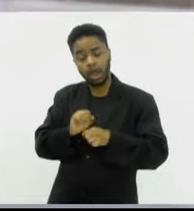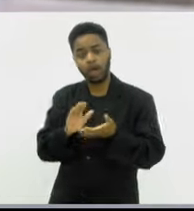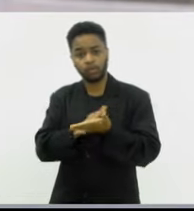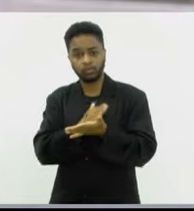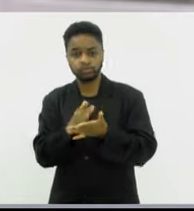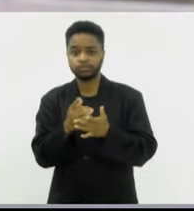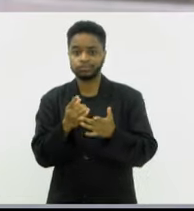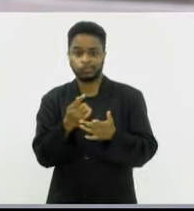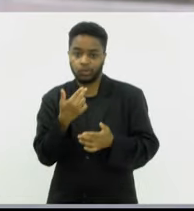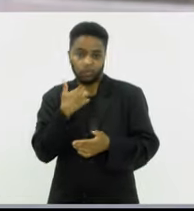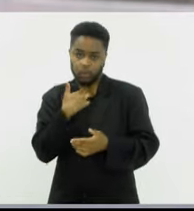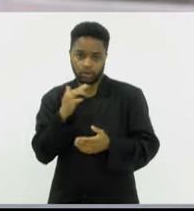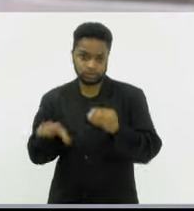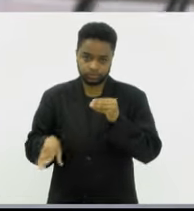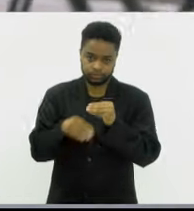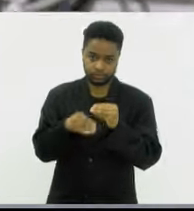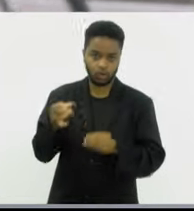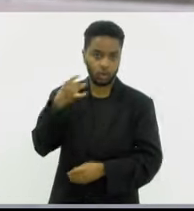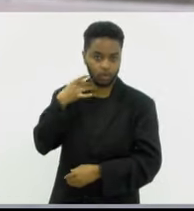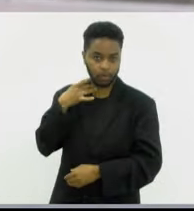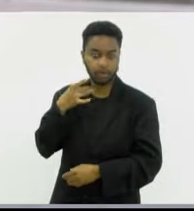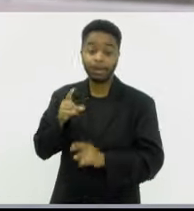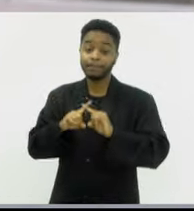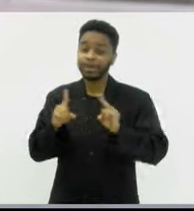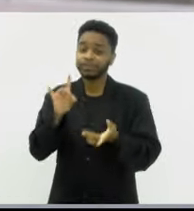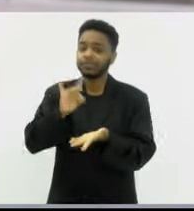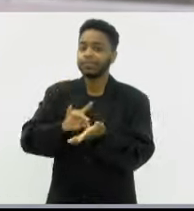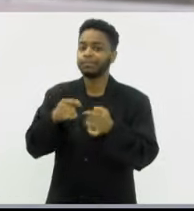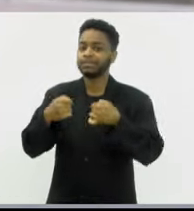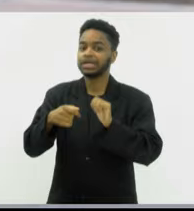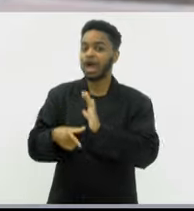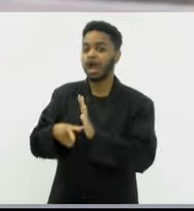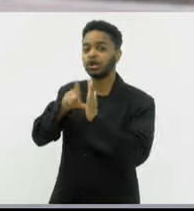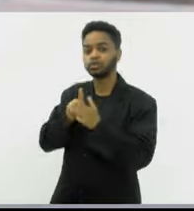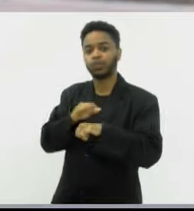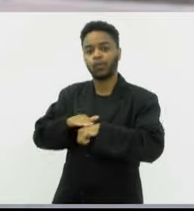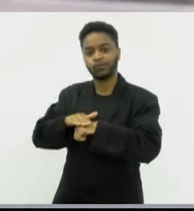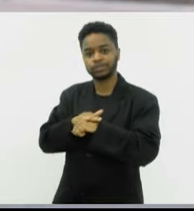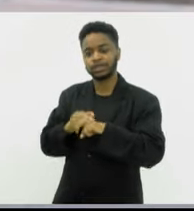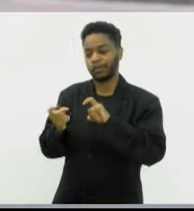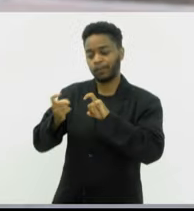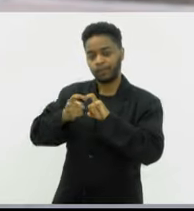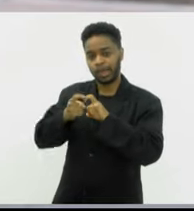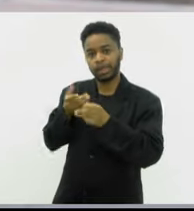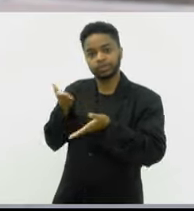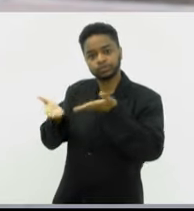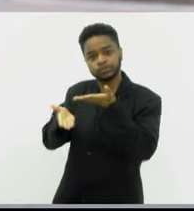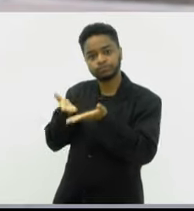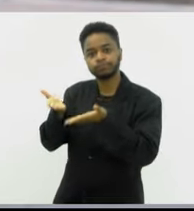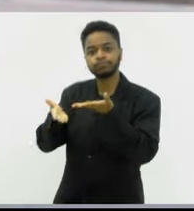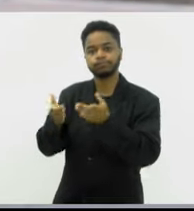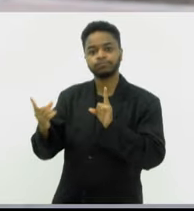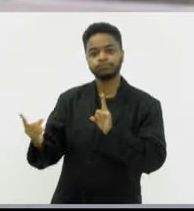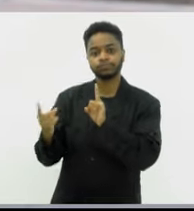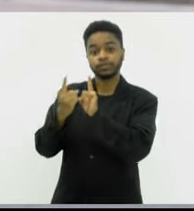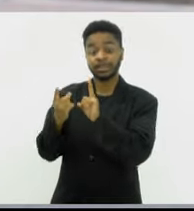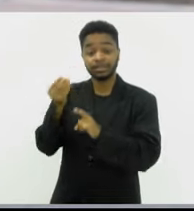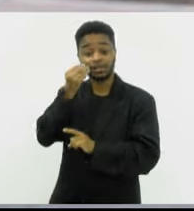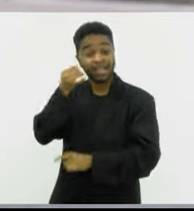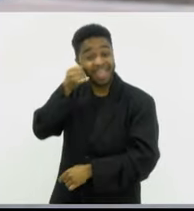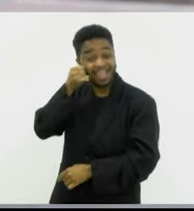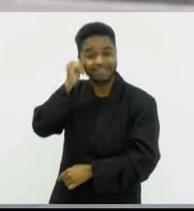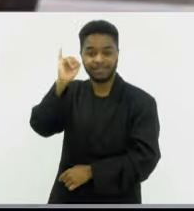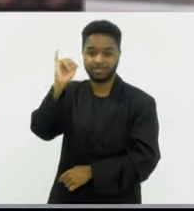contraindicadas, né? Então, na verdade, isso tem que ser conversado com o médico assistente, no sentido de evitar